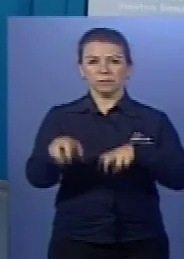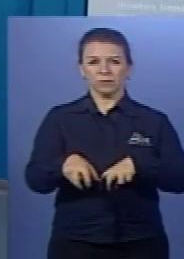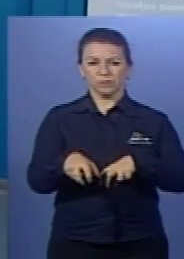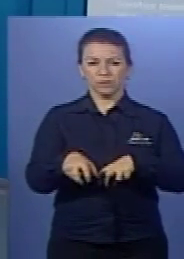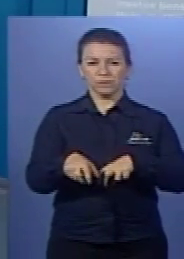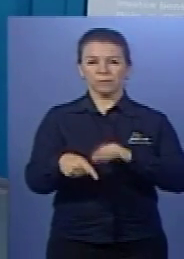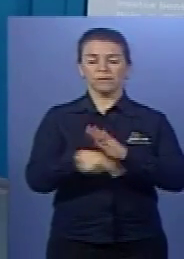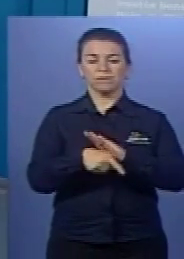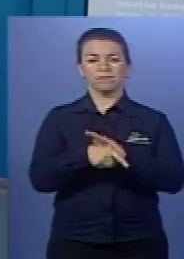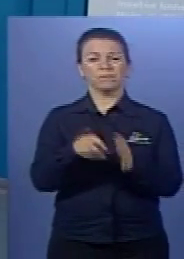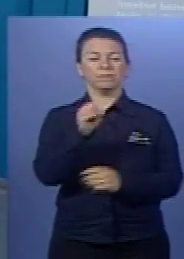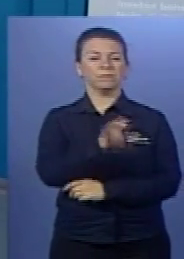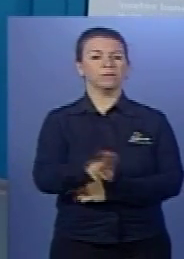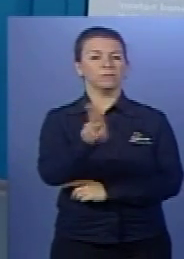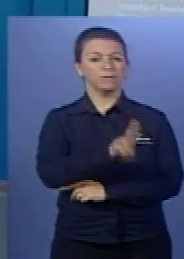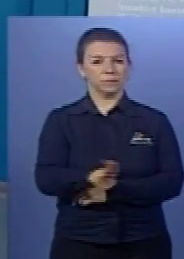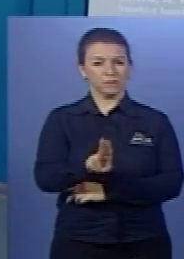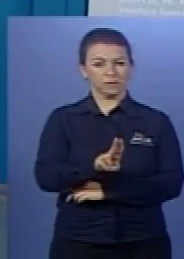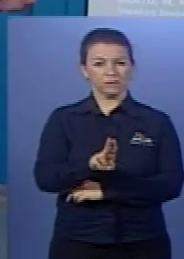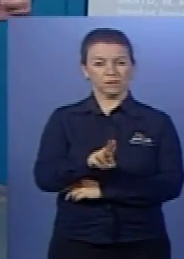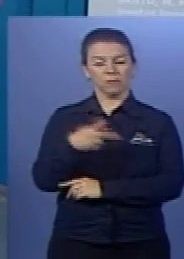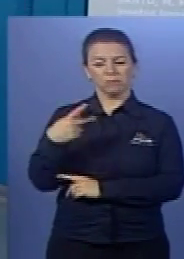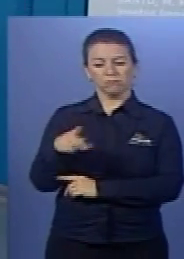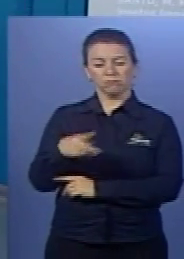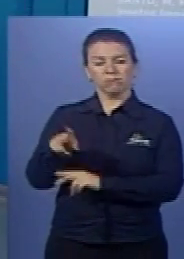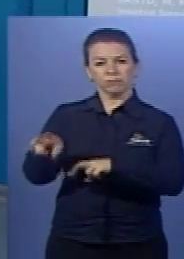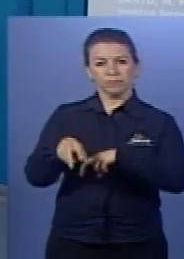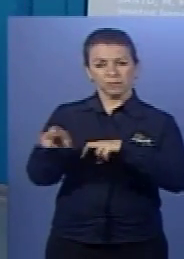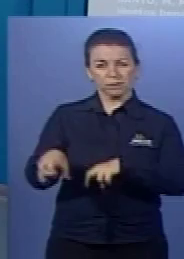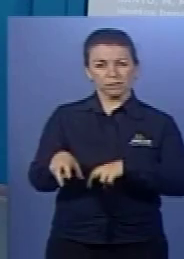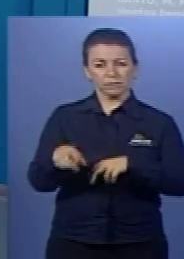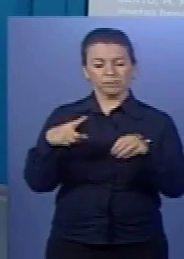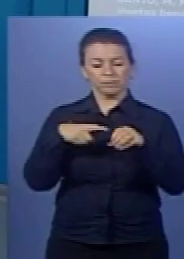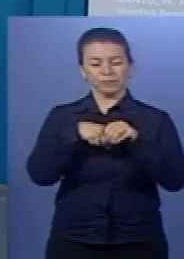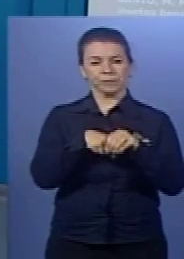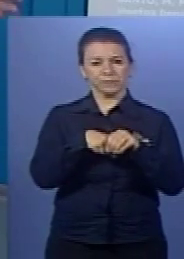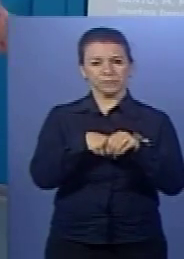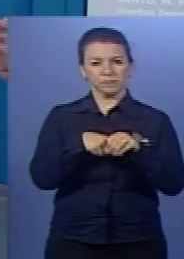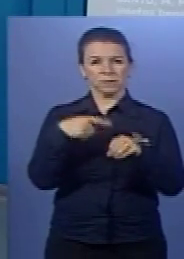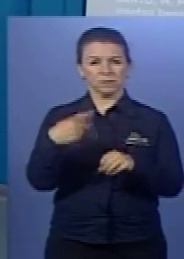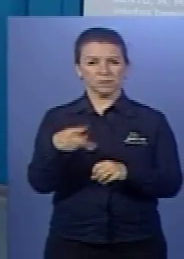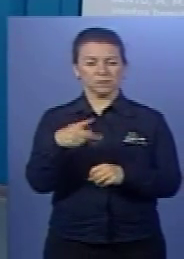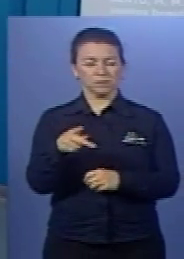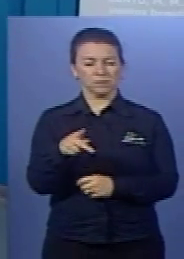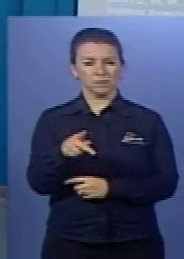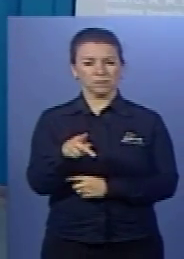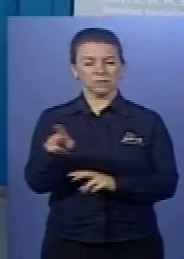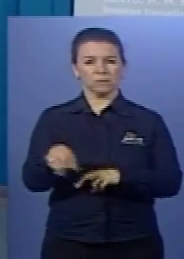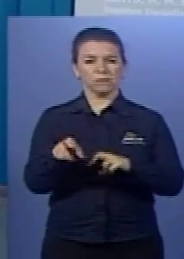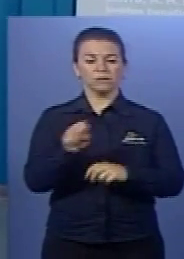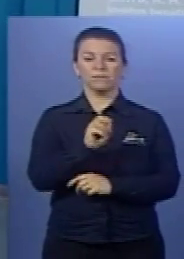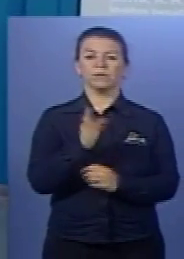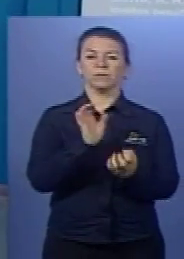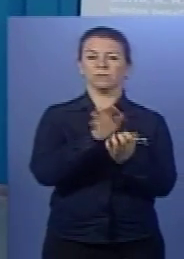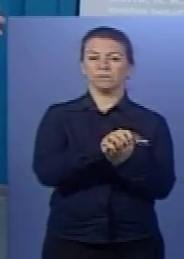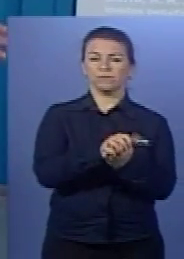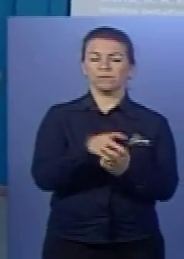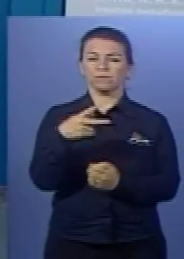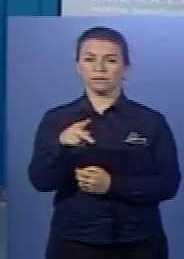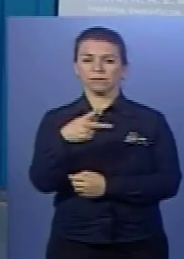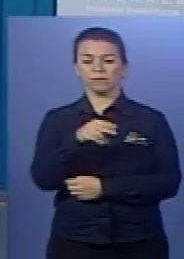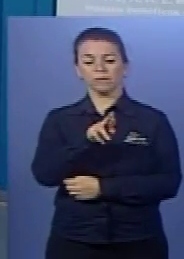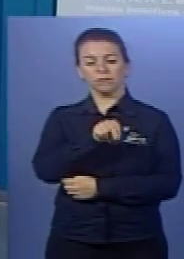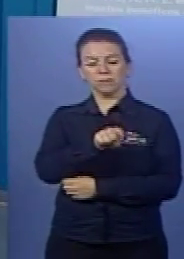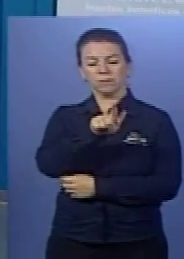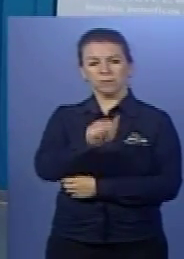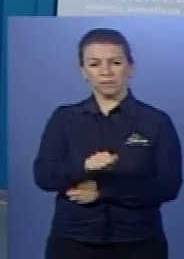Então, ao utilizar o parasita de uma praga, utilizar um parasita de uma certa praga, ou o predador de uma certa